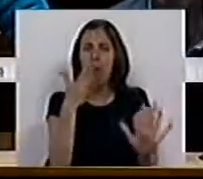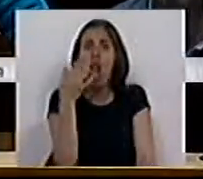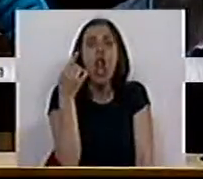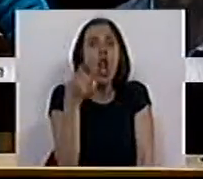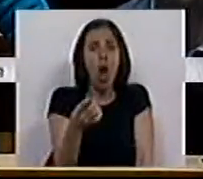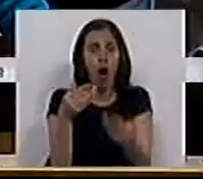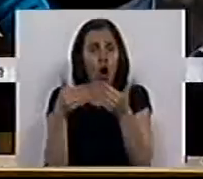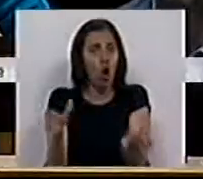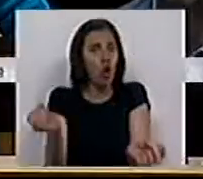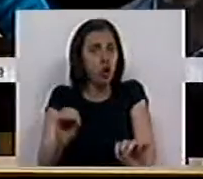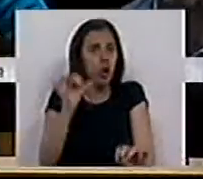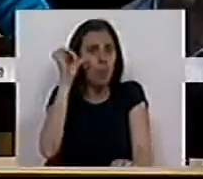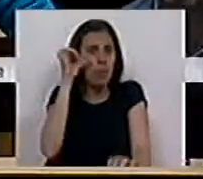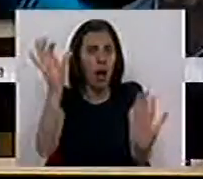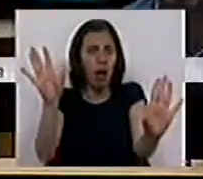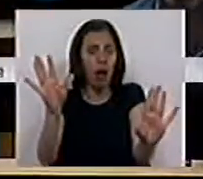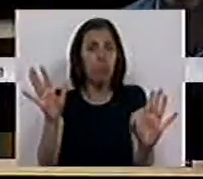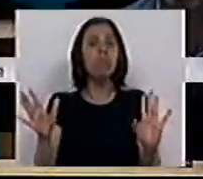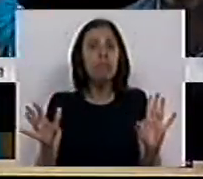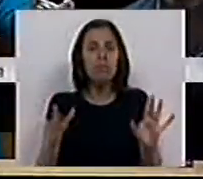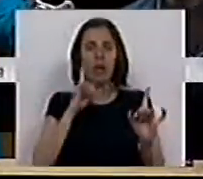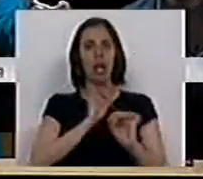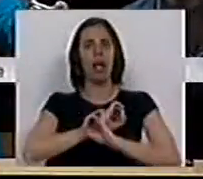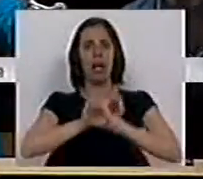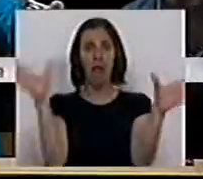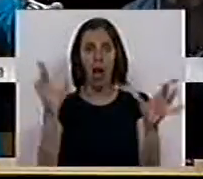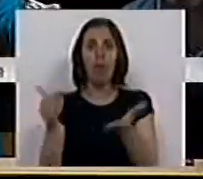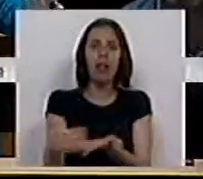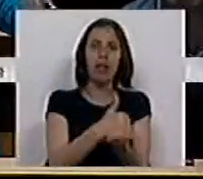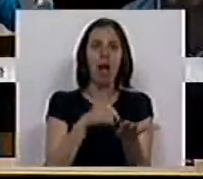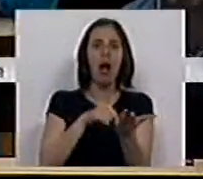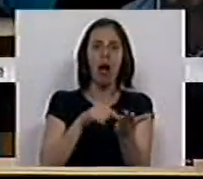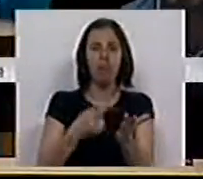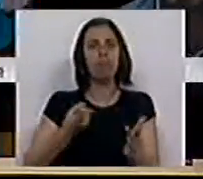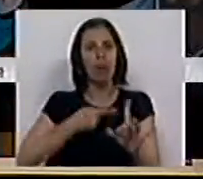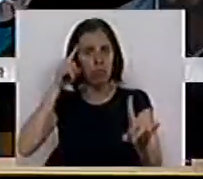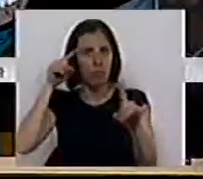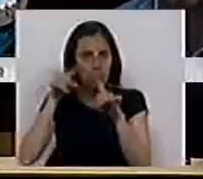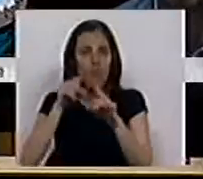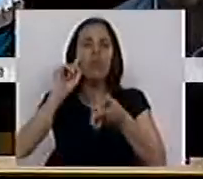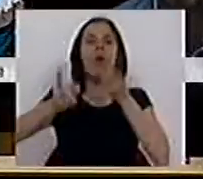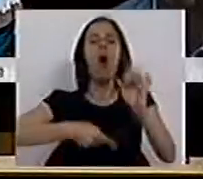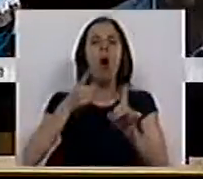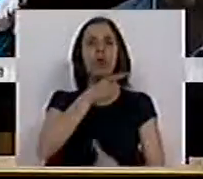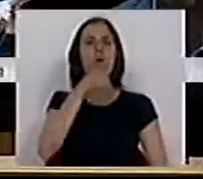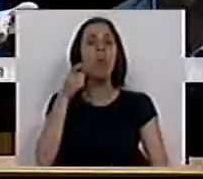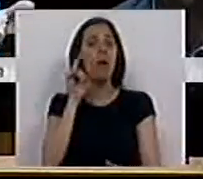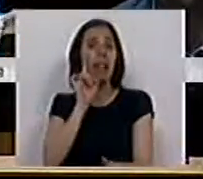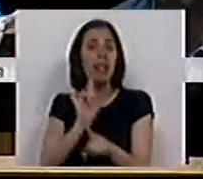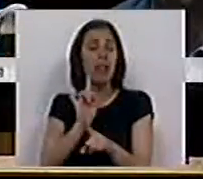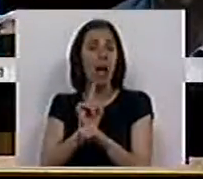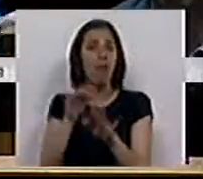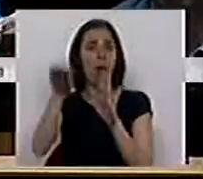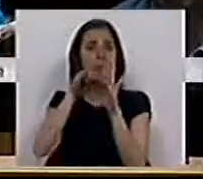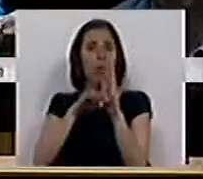que não foram abertos, Sra. Ministra. E, portanto, vamos falar claro sobre os dados. Vamos ter objetivos sobre aquele que era o compromisso que está no